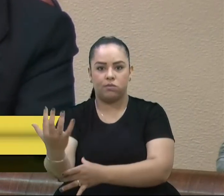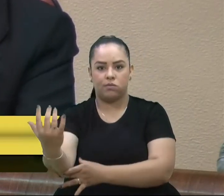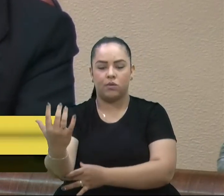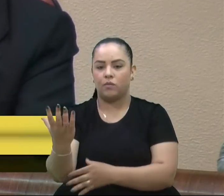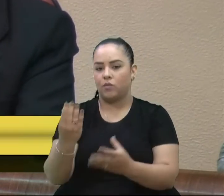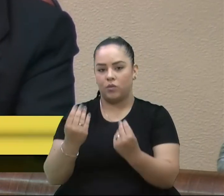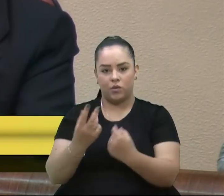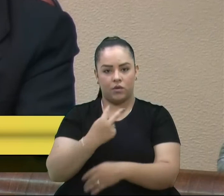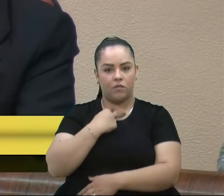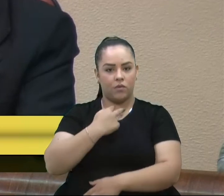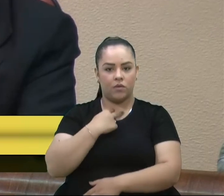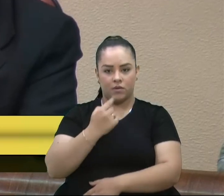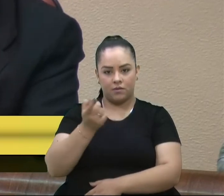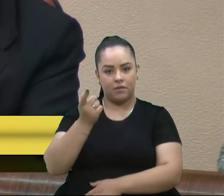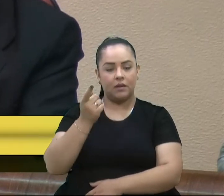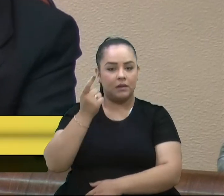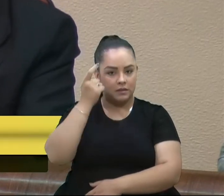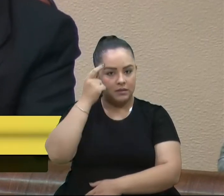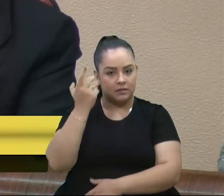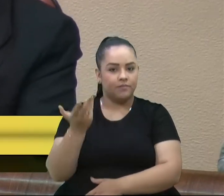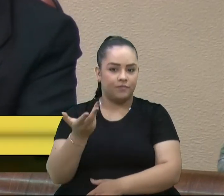ambiental. É complicado.